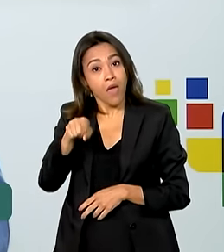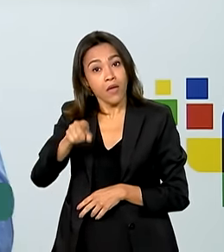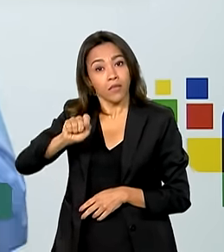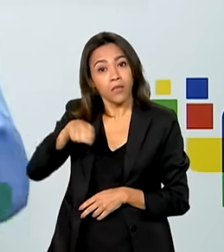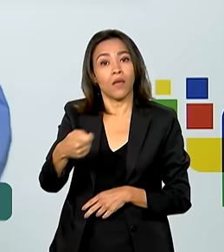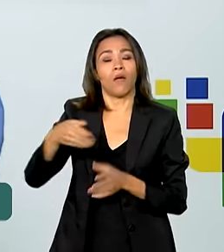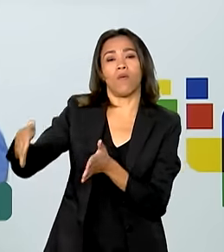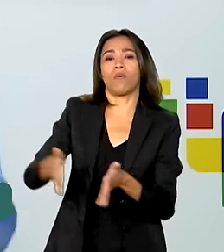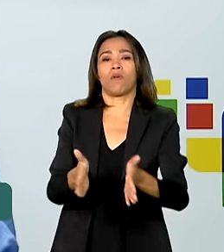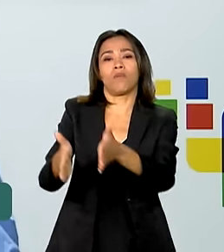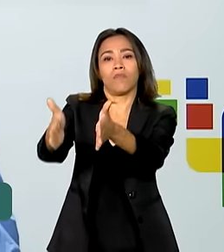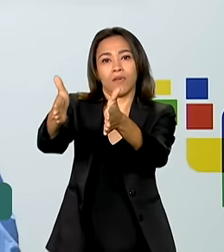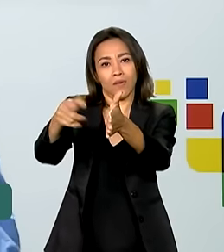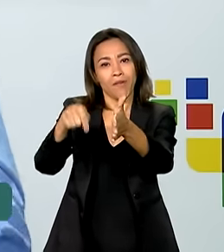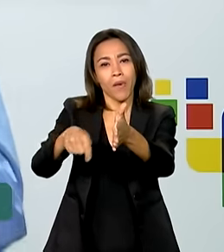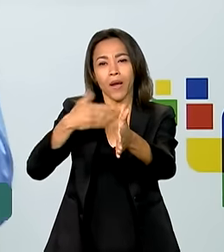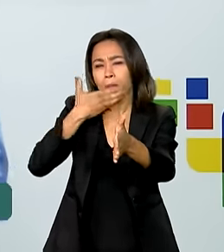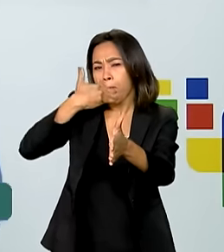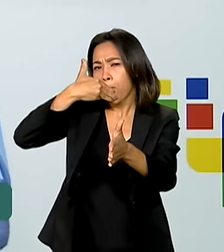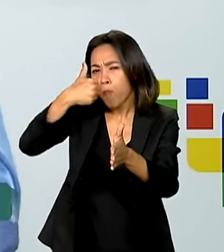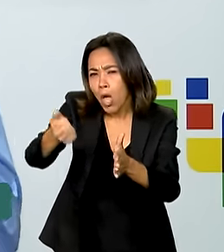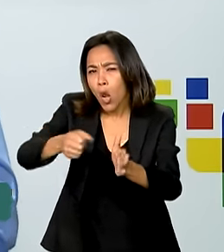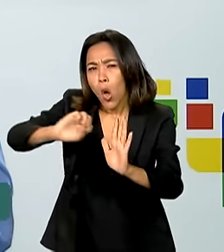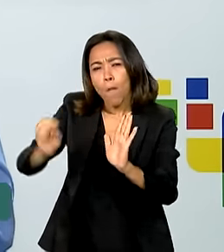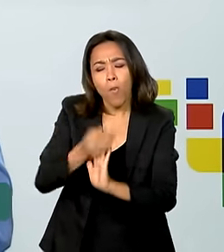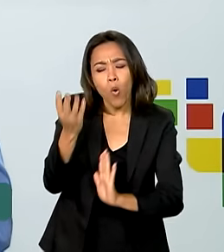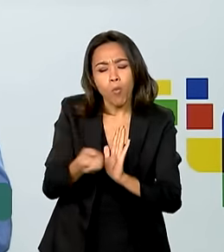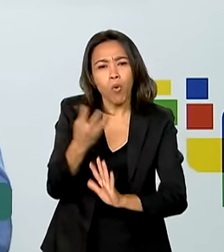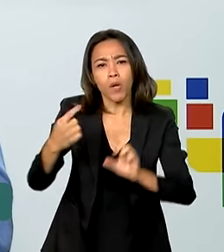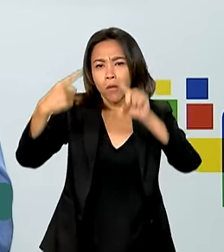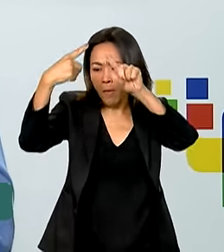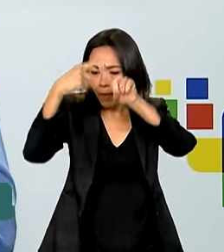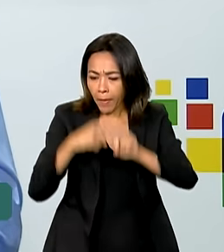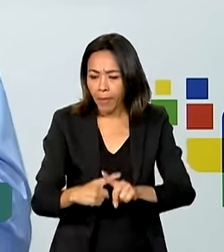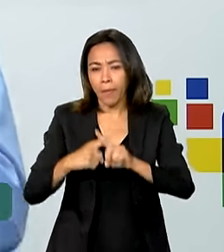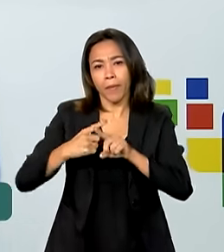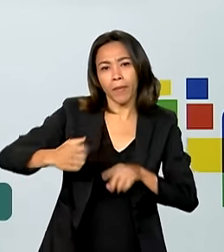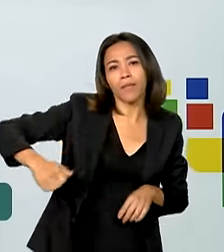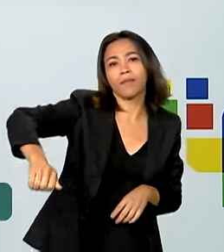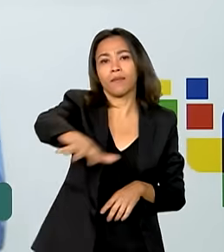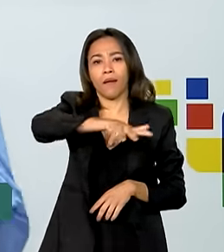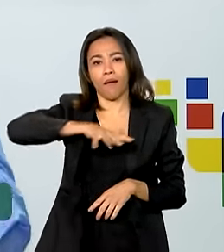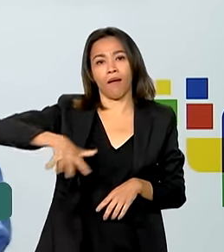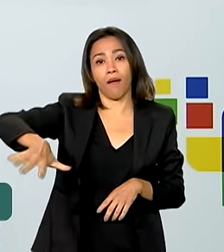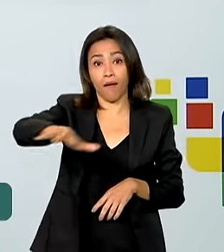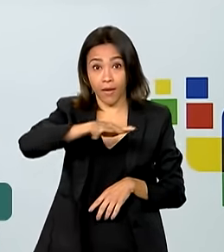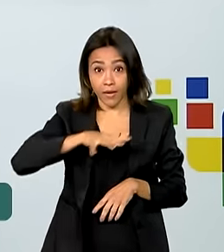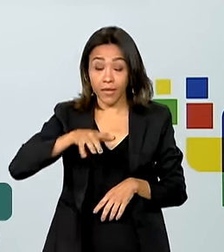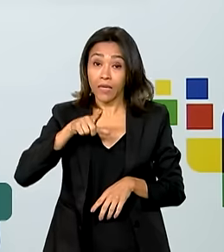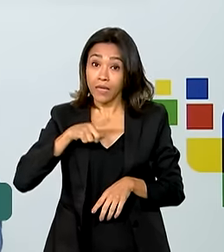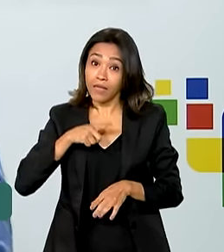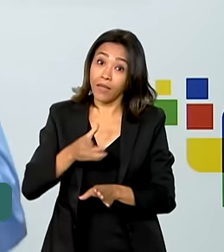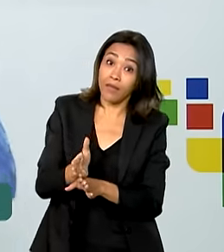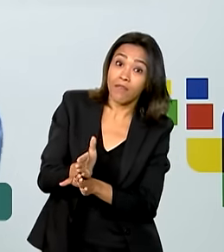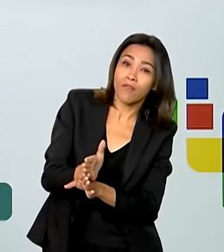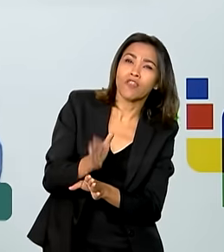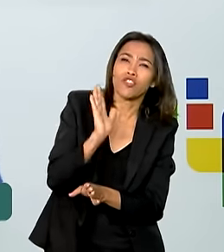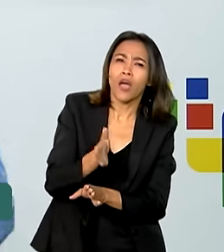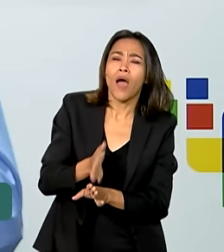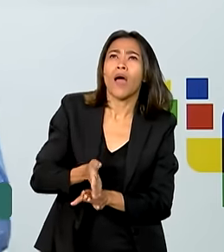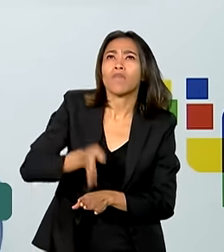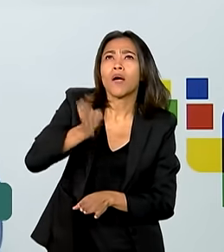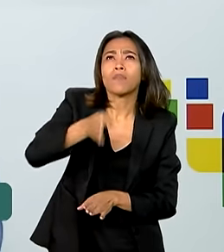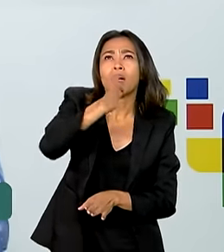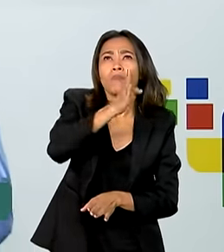para ampliar a produtividade e a competitividade do setor. E após passar por vários estados, o